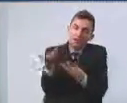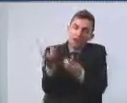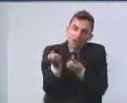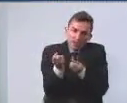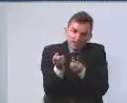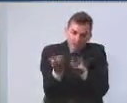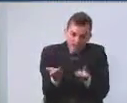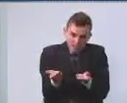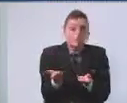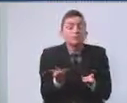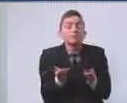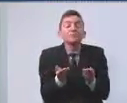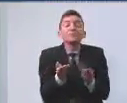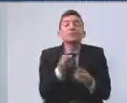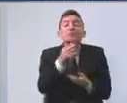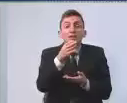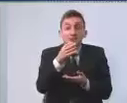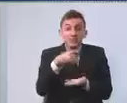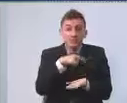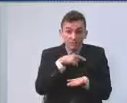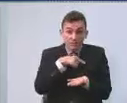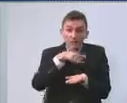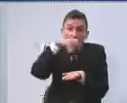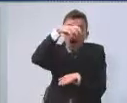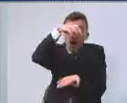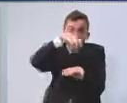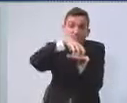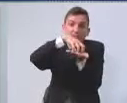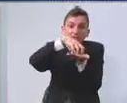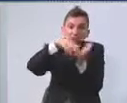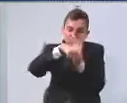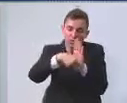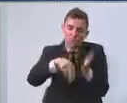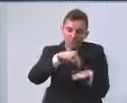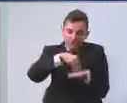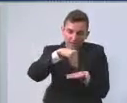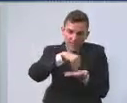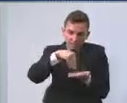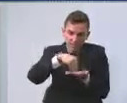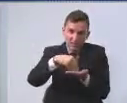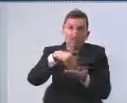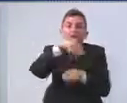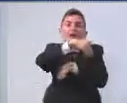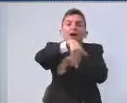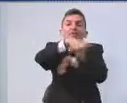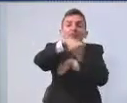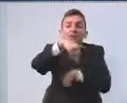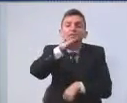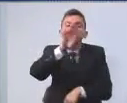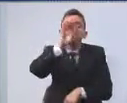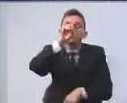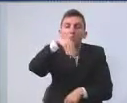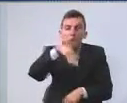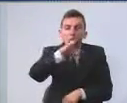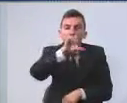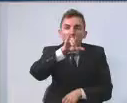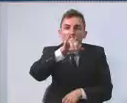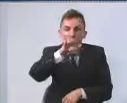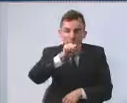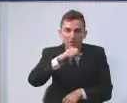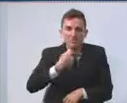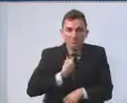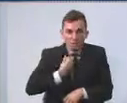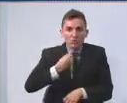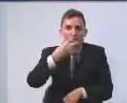a sede da nossa Secretaria, que se situa na Avenida Bom Clima 425.